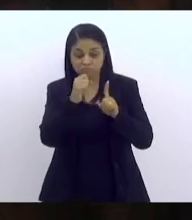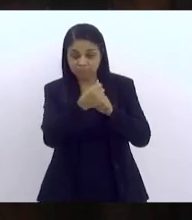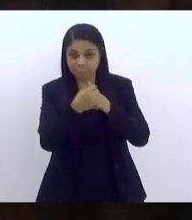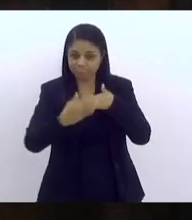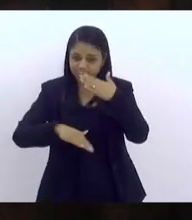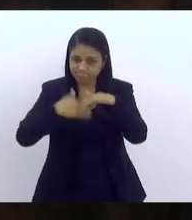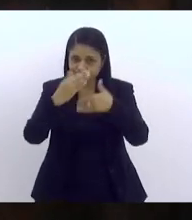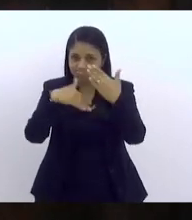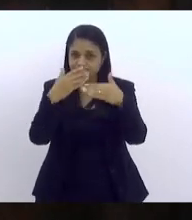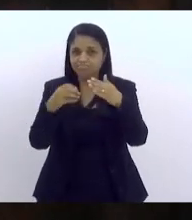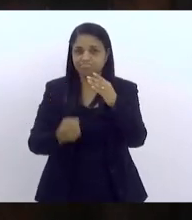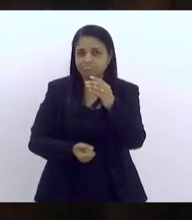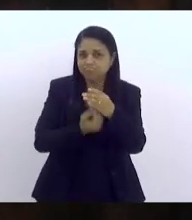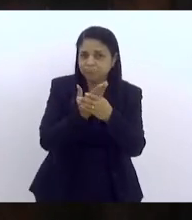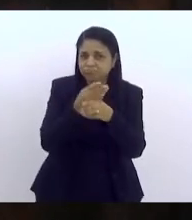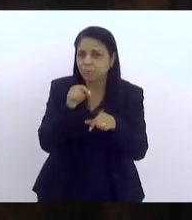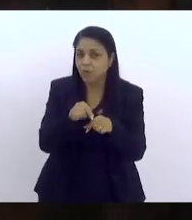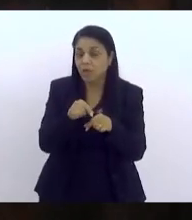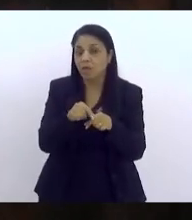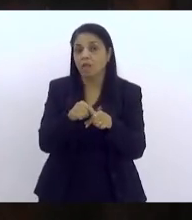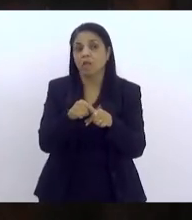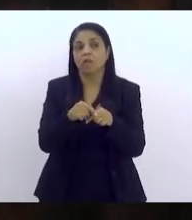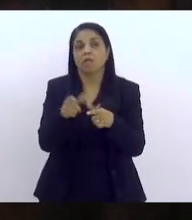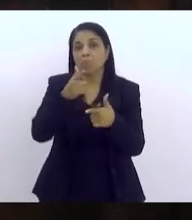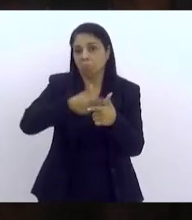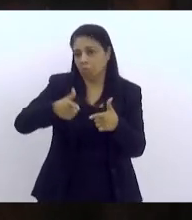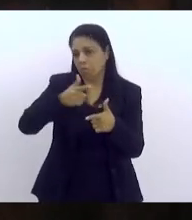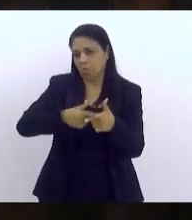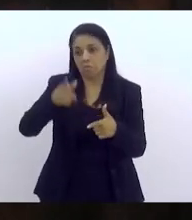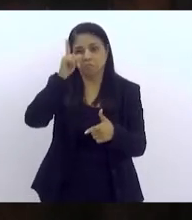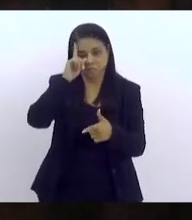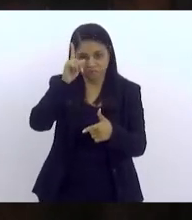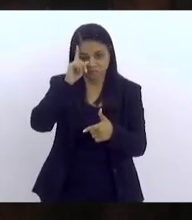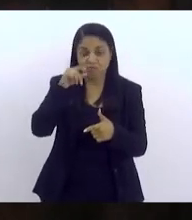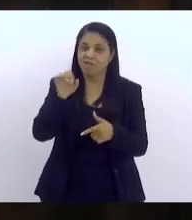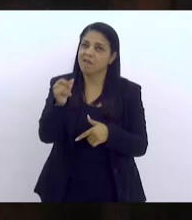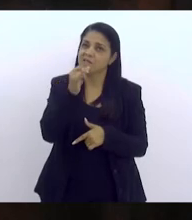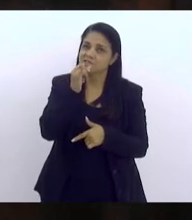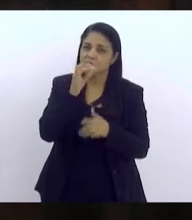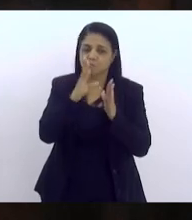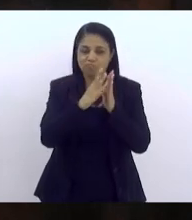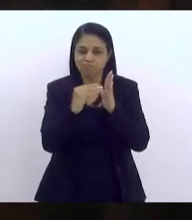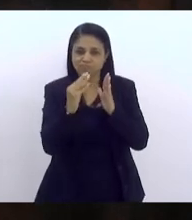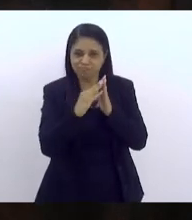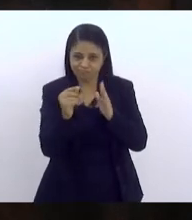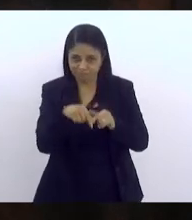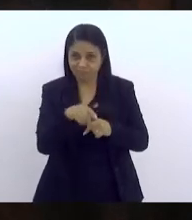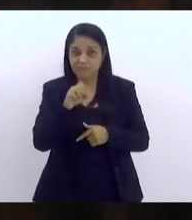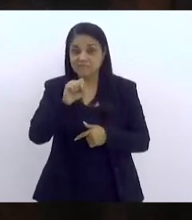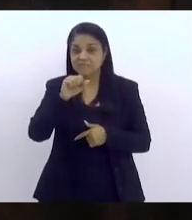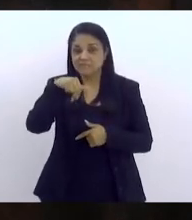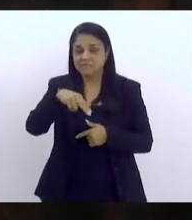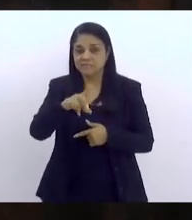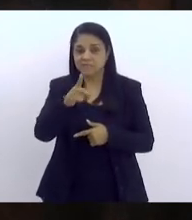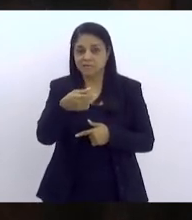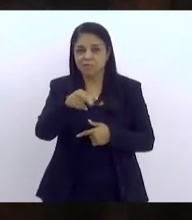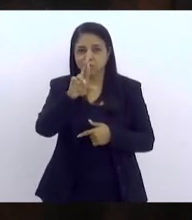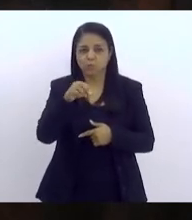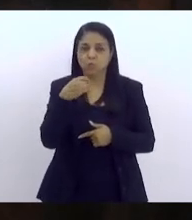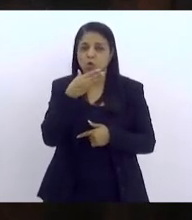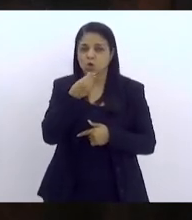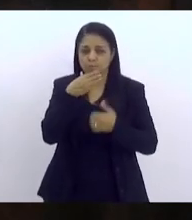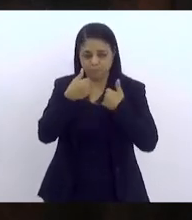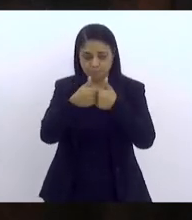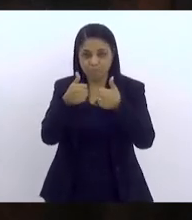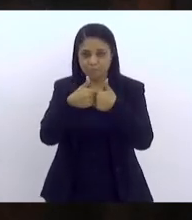monstros todos os dias. E ele dava o exemplo do Sandro, daquele rapaz do ônibus 174,